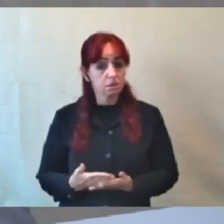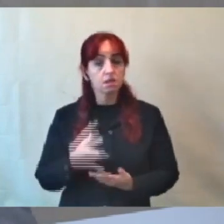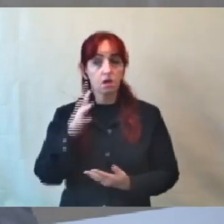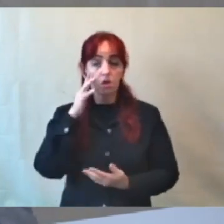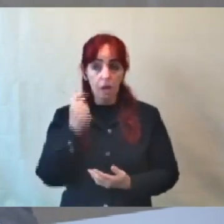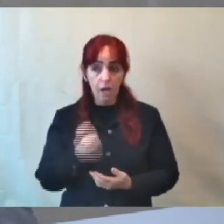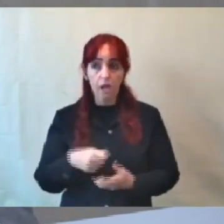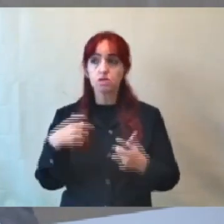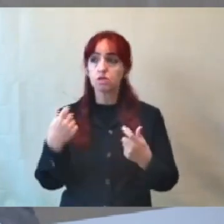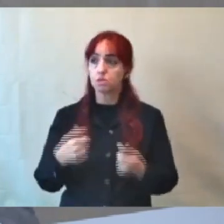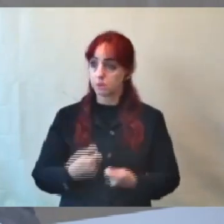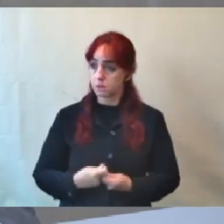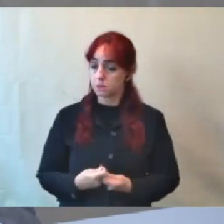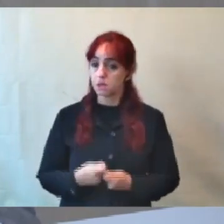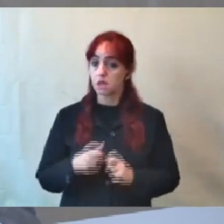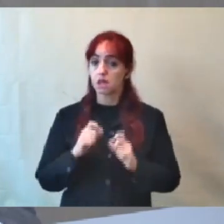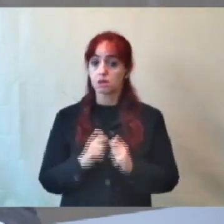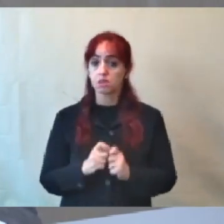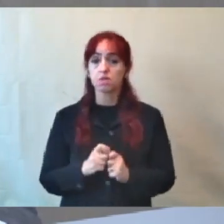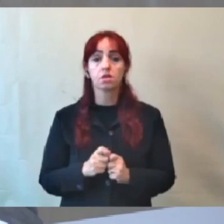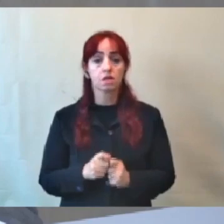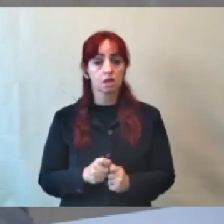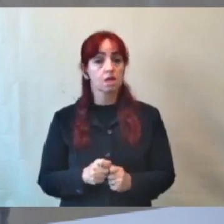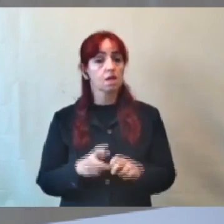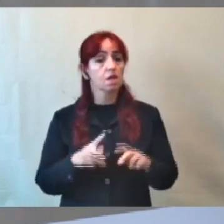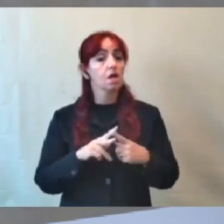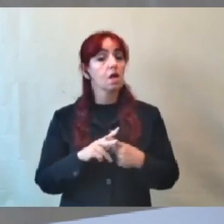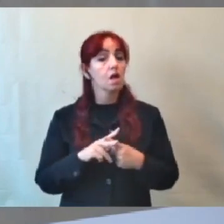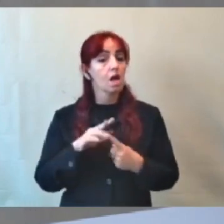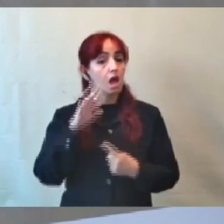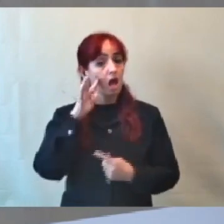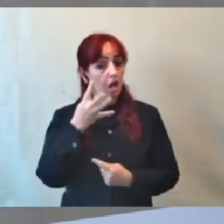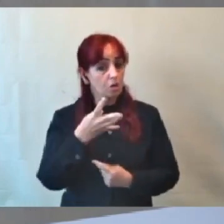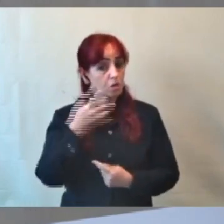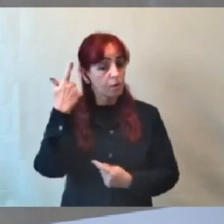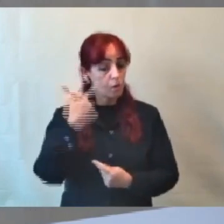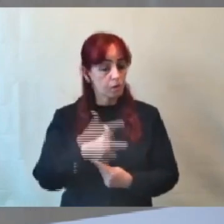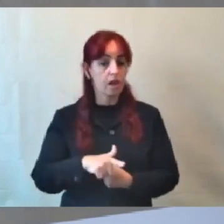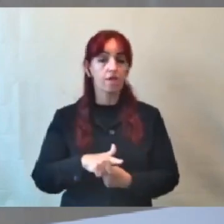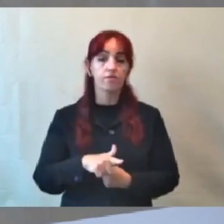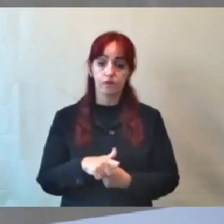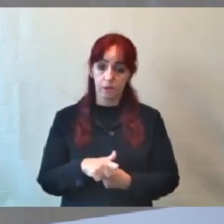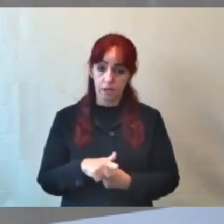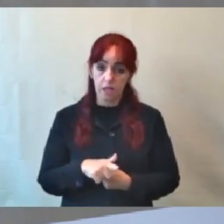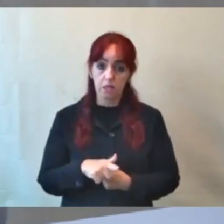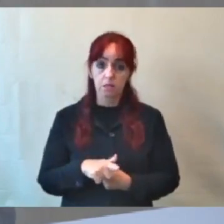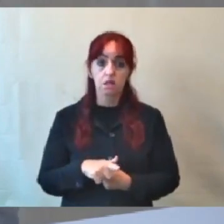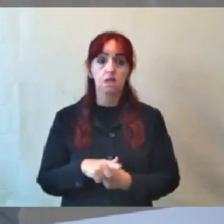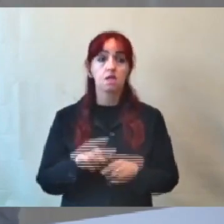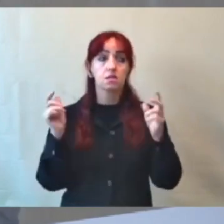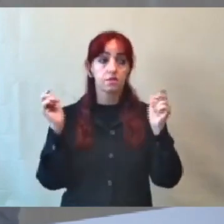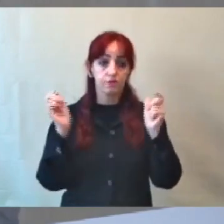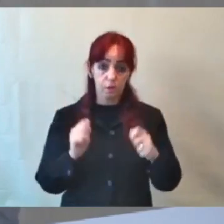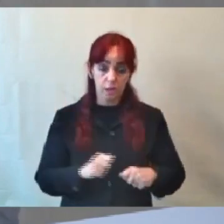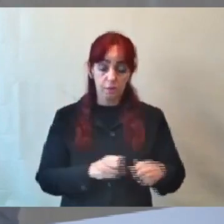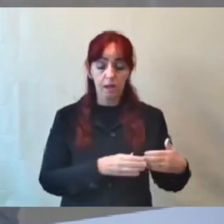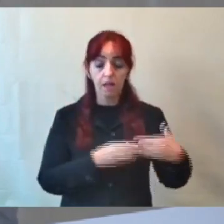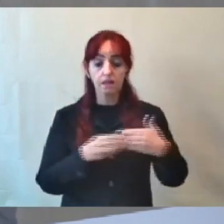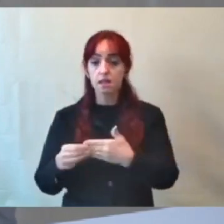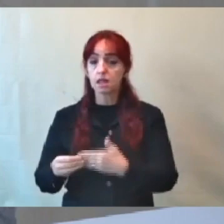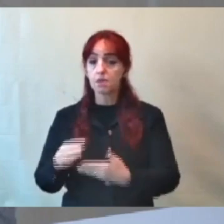providência, presidente dessa casa, novamente, se for possível fazer um encaminhamento ao Ministério Público.